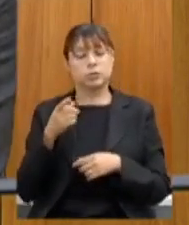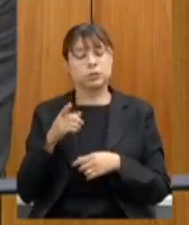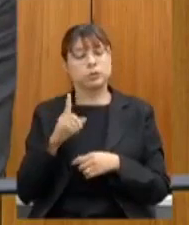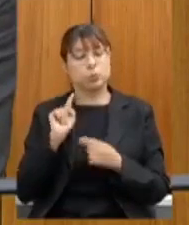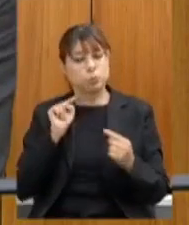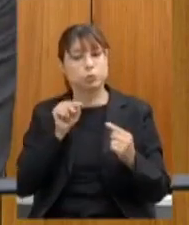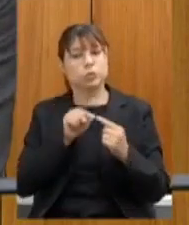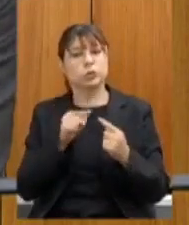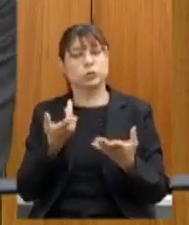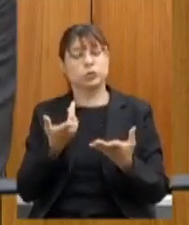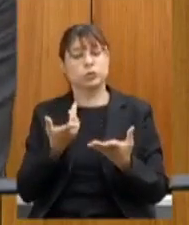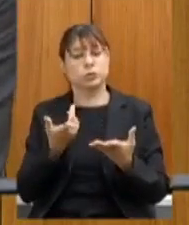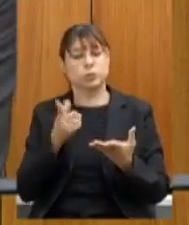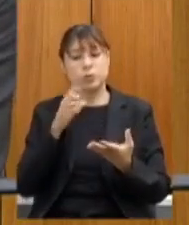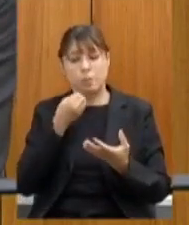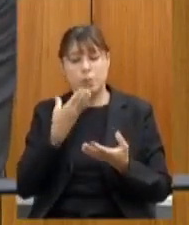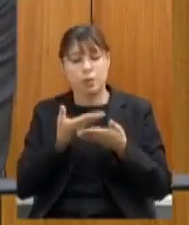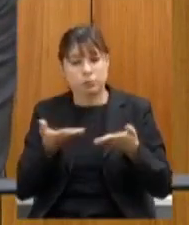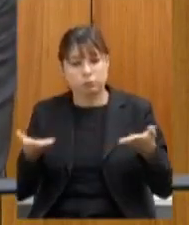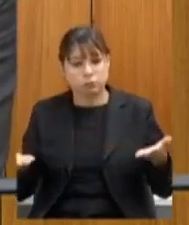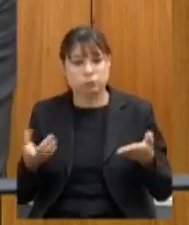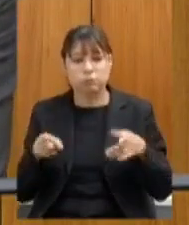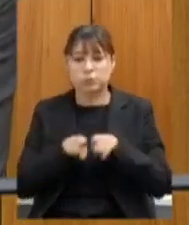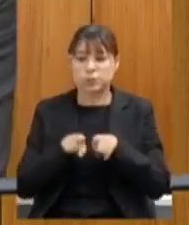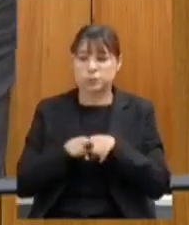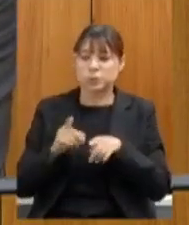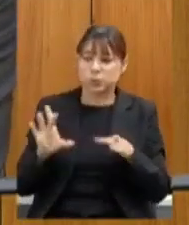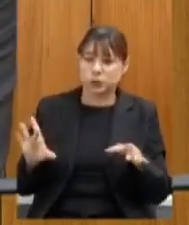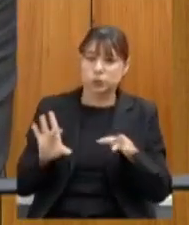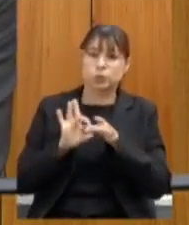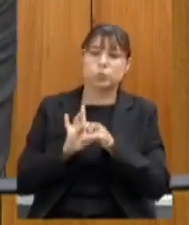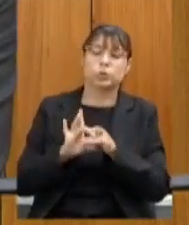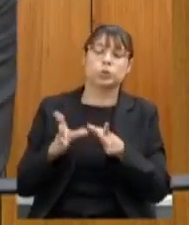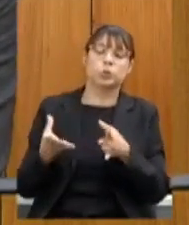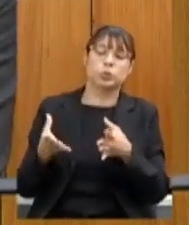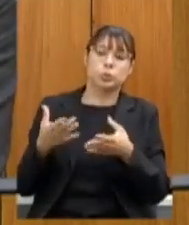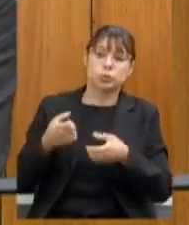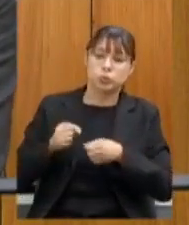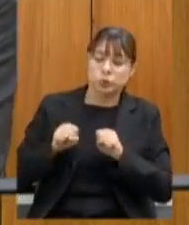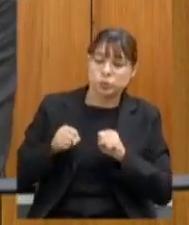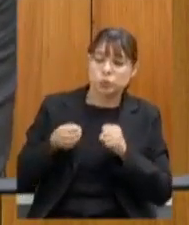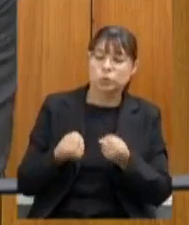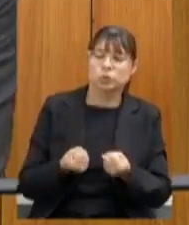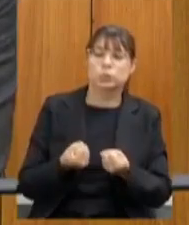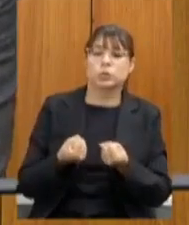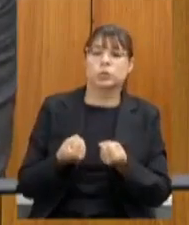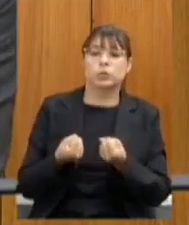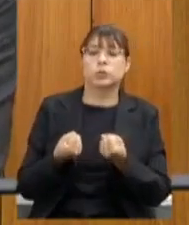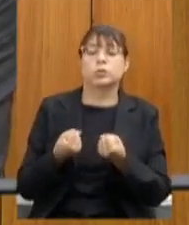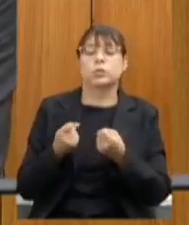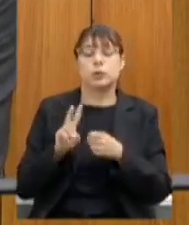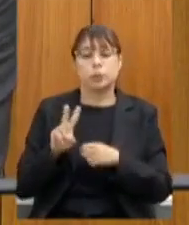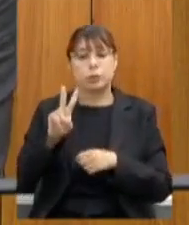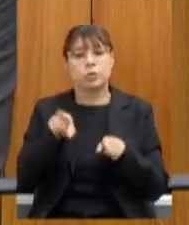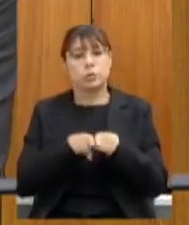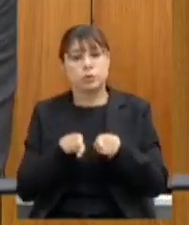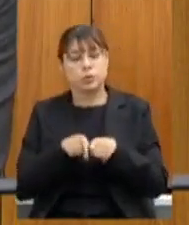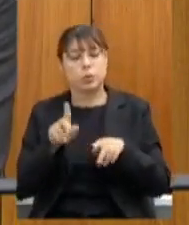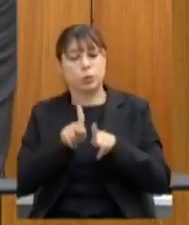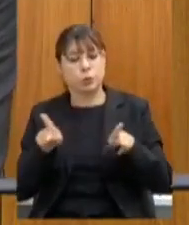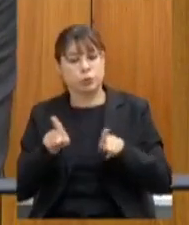de levar o bem comum para as nossas escolas de valorizar nossos mestres nossos professores e nós estamos juntos